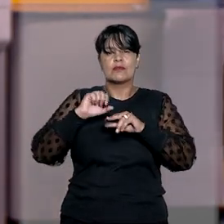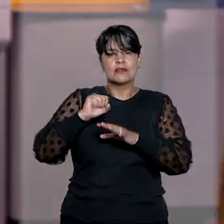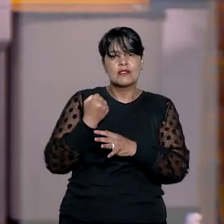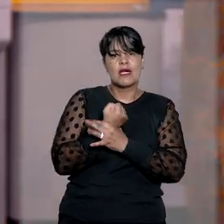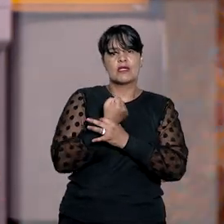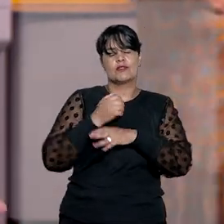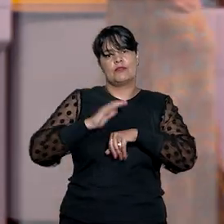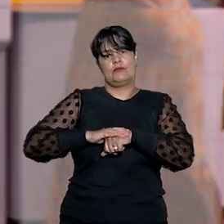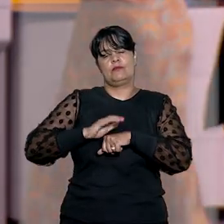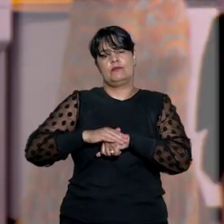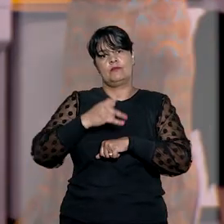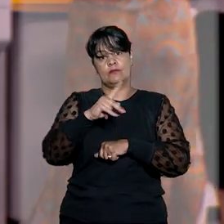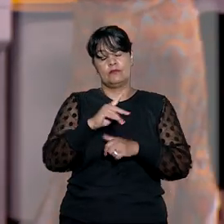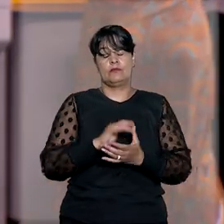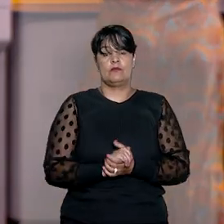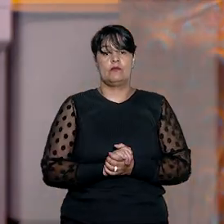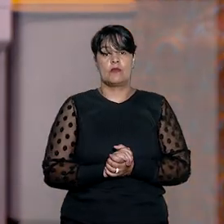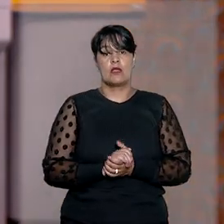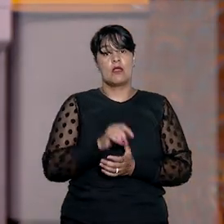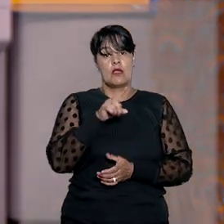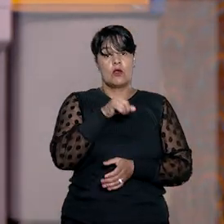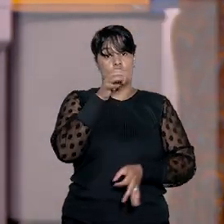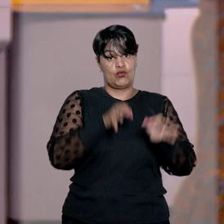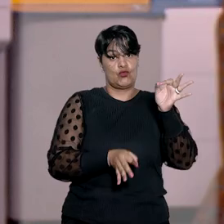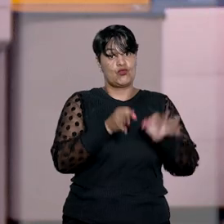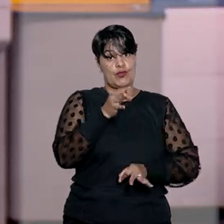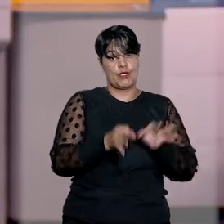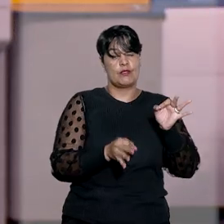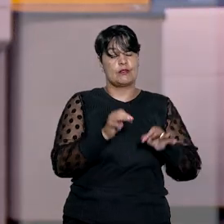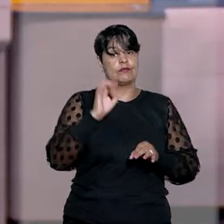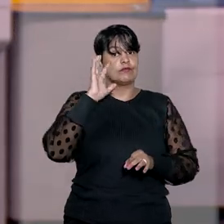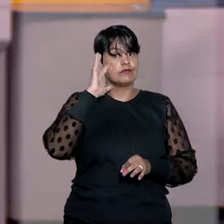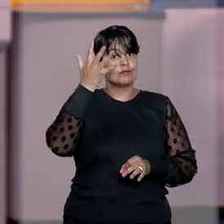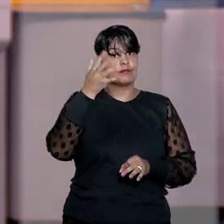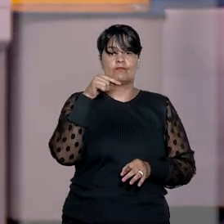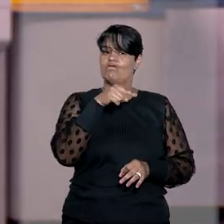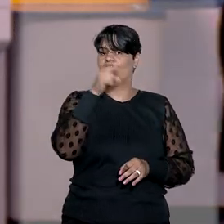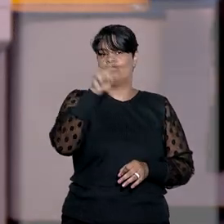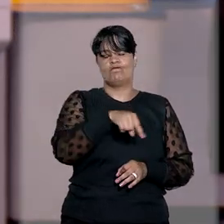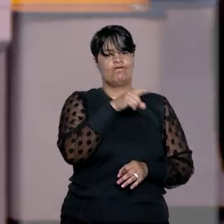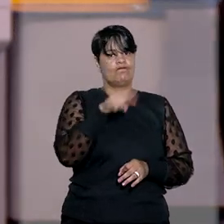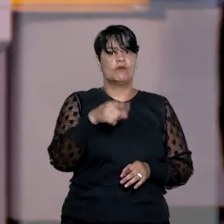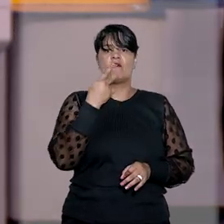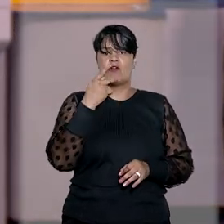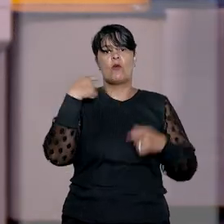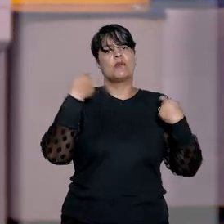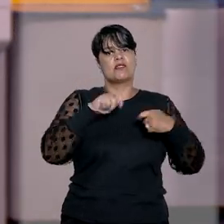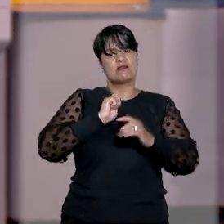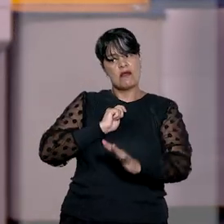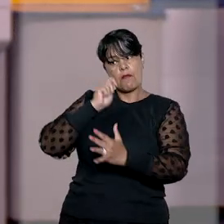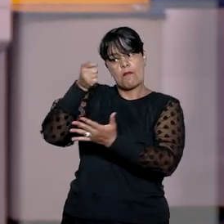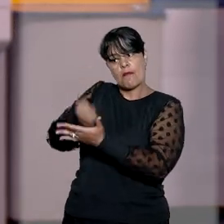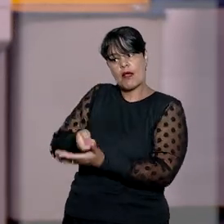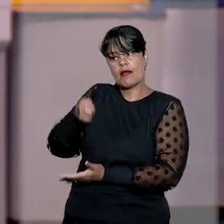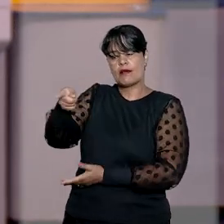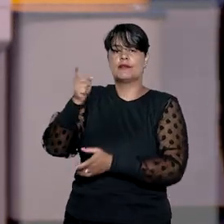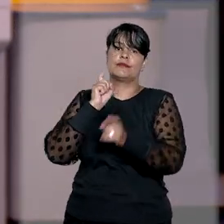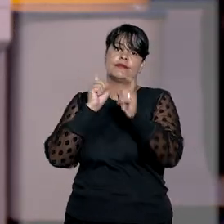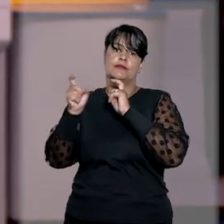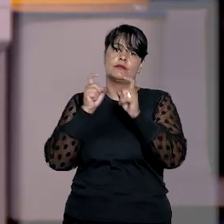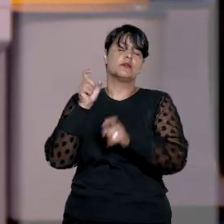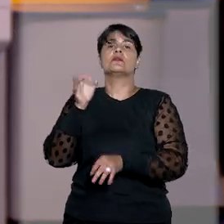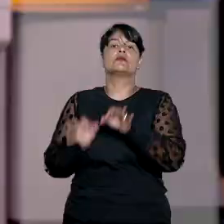favor. Em primeiro grau, o juiz julgou a impugnação improcedente e fixou honorários sucumbenciais em favor do